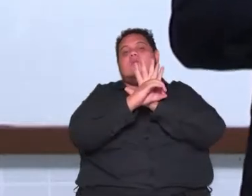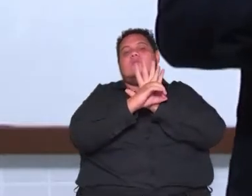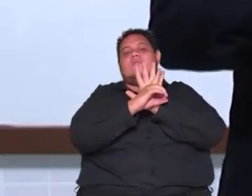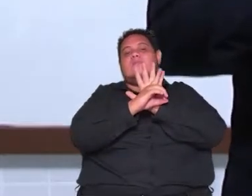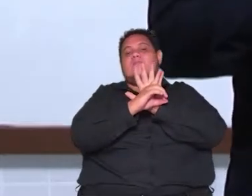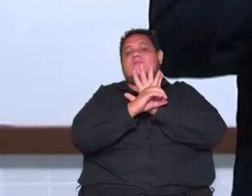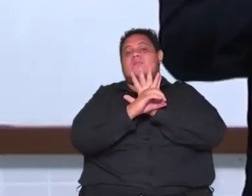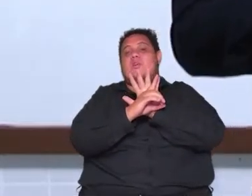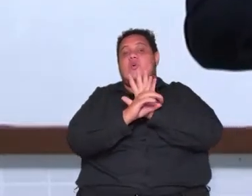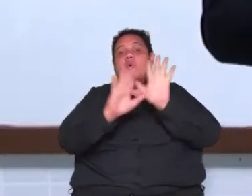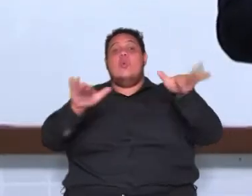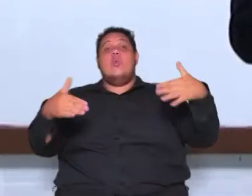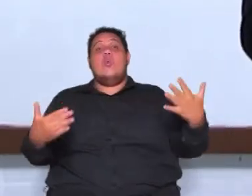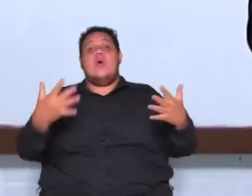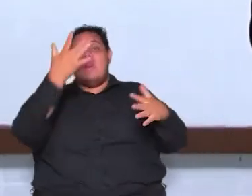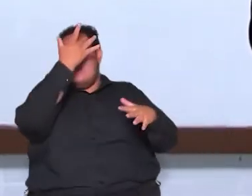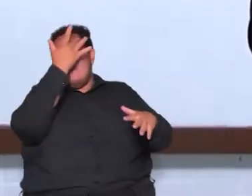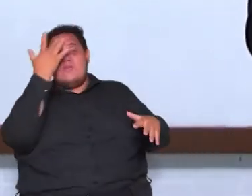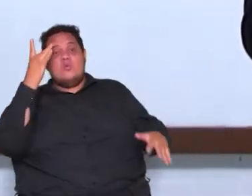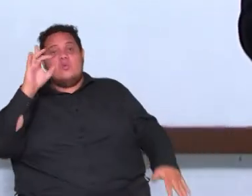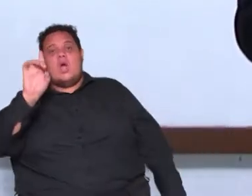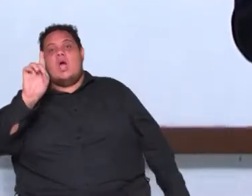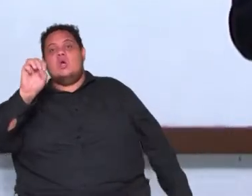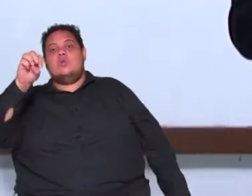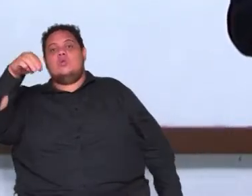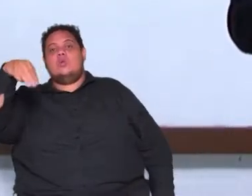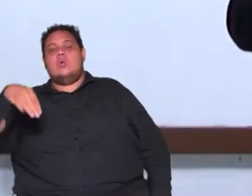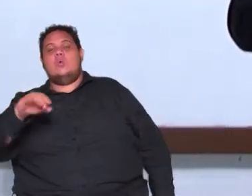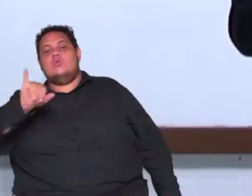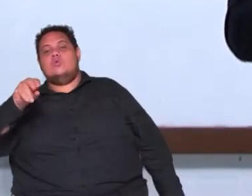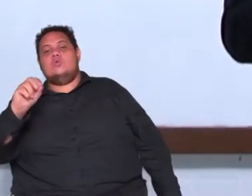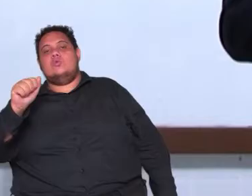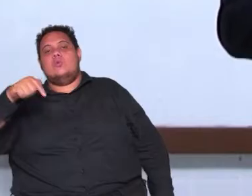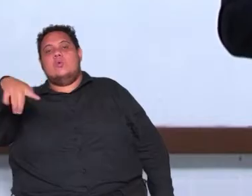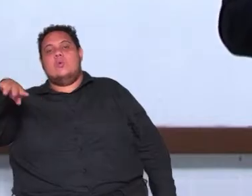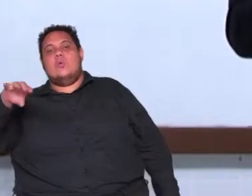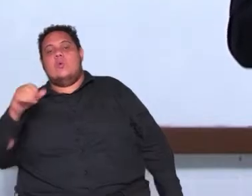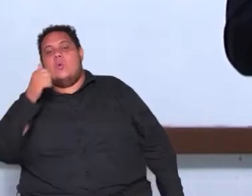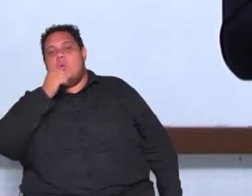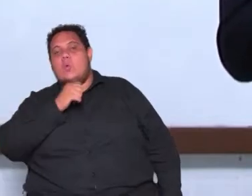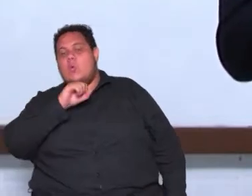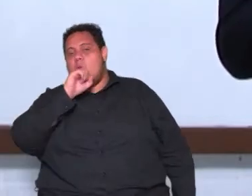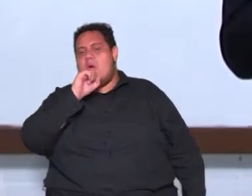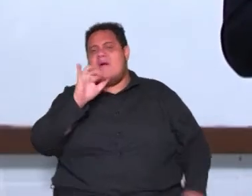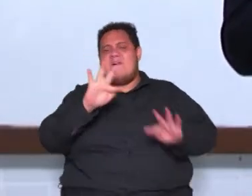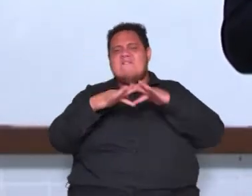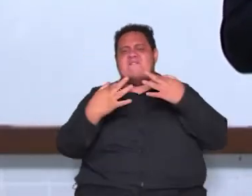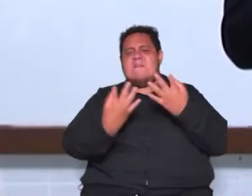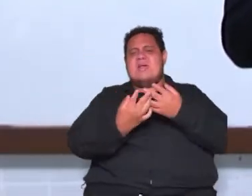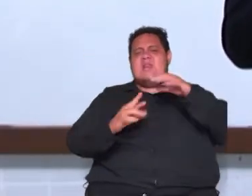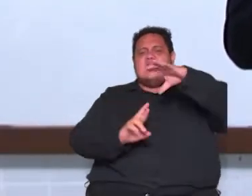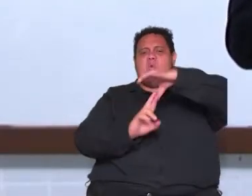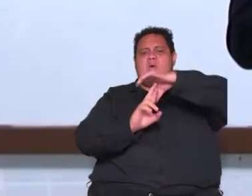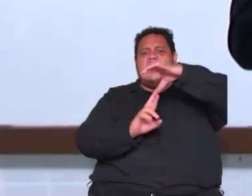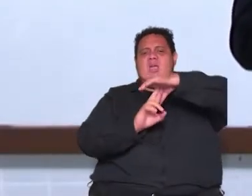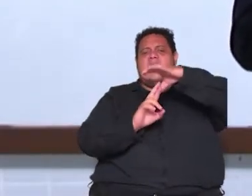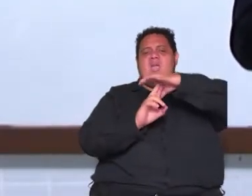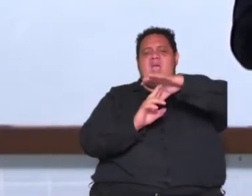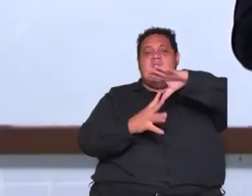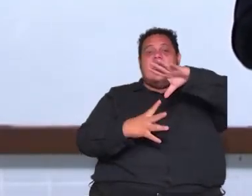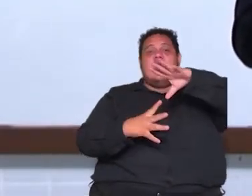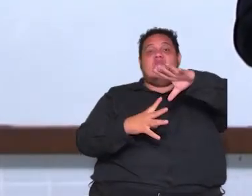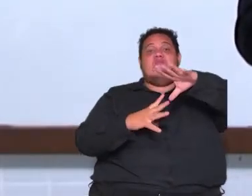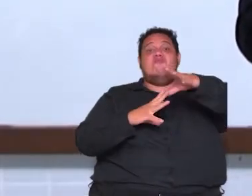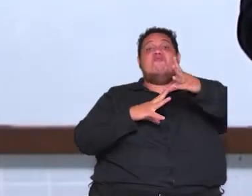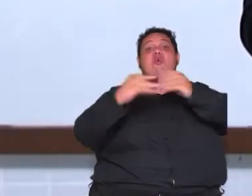foi quando Dom João o príncipe regente Dom João sua mãe Dona Maria a família real fugiu para o Brasil